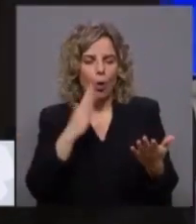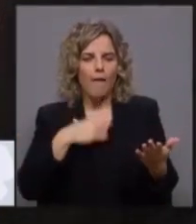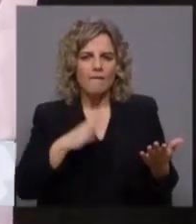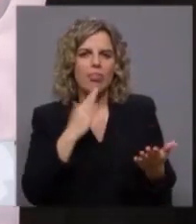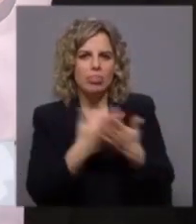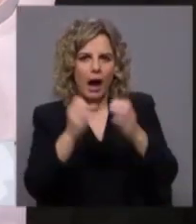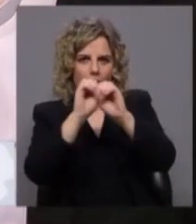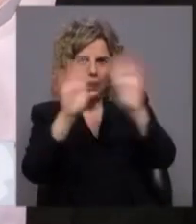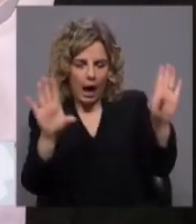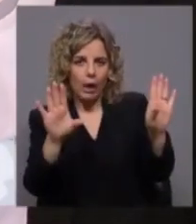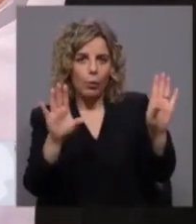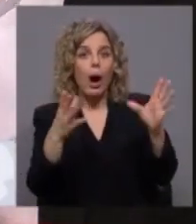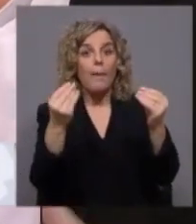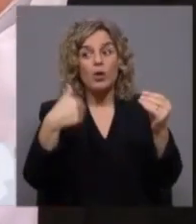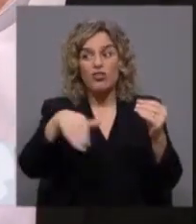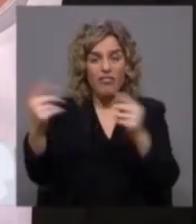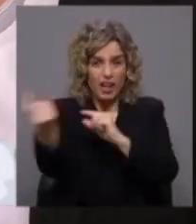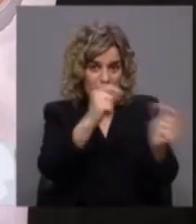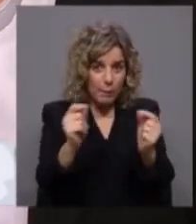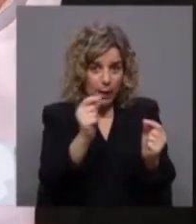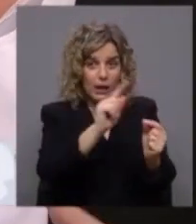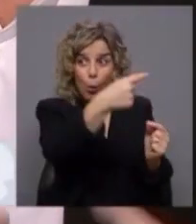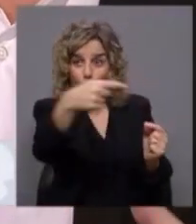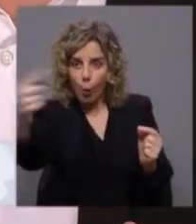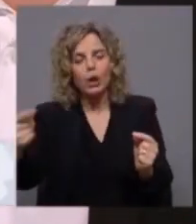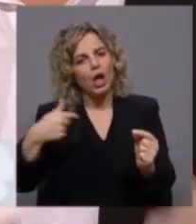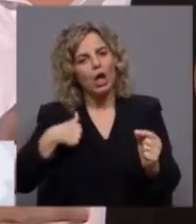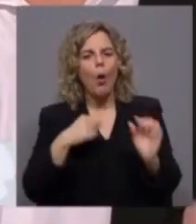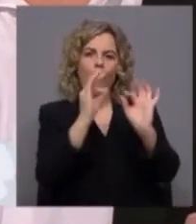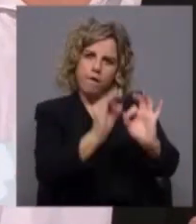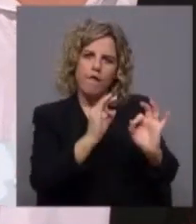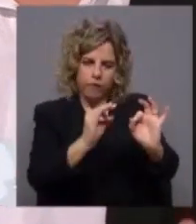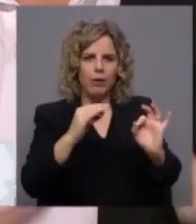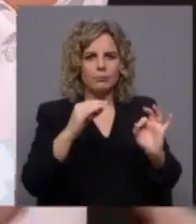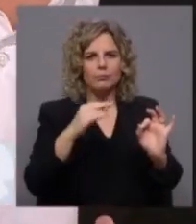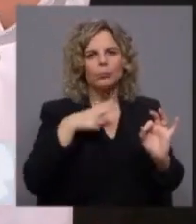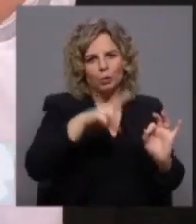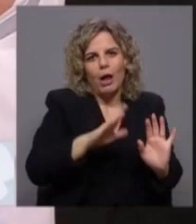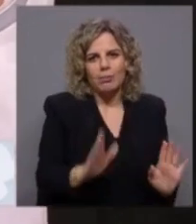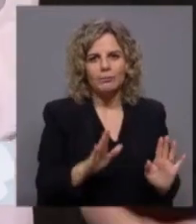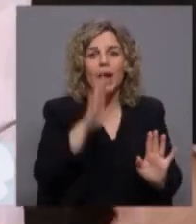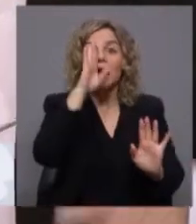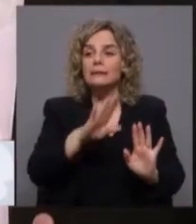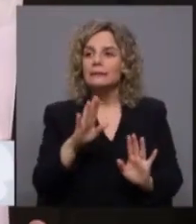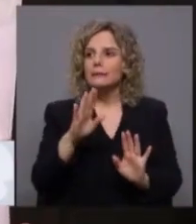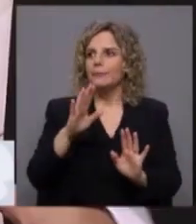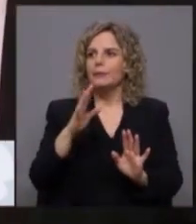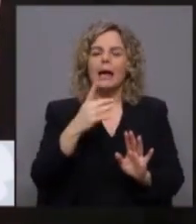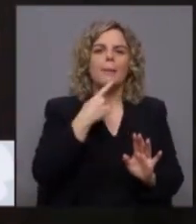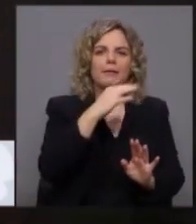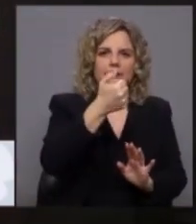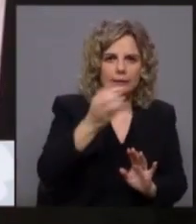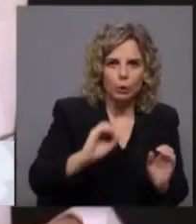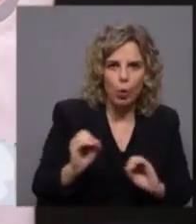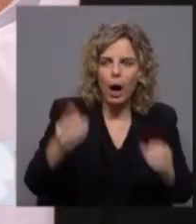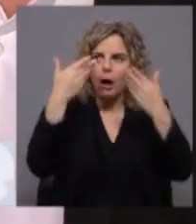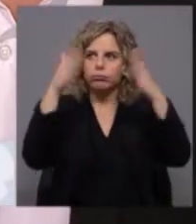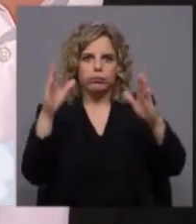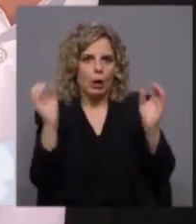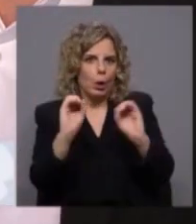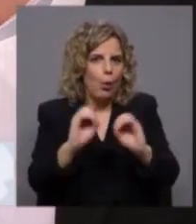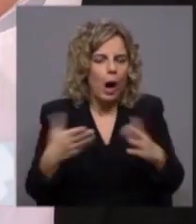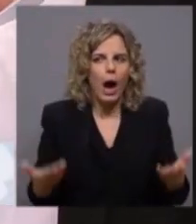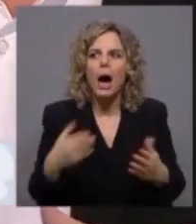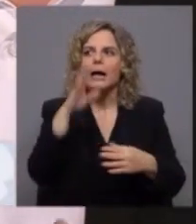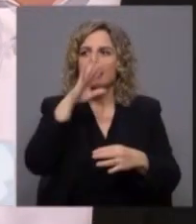outros intervenientes nestes debates, eu valorizo o país que temos. Sem o país que temos, sem o 25 de Abril, a democracia, a escola pública, o Serviço Nacional de Saúde, eu não